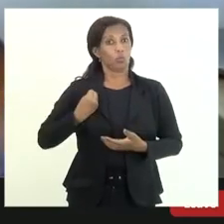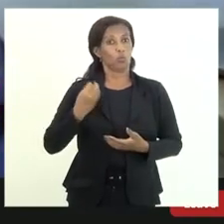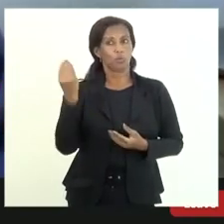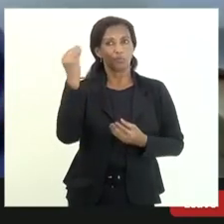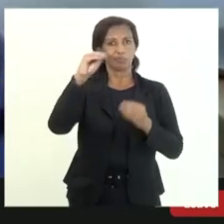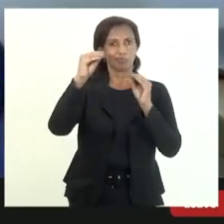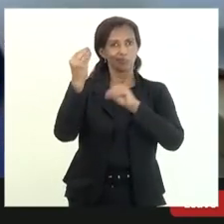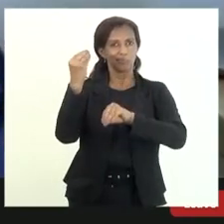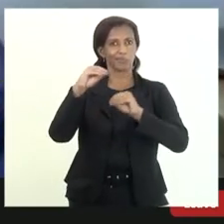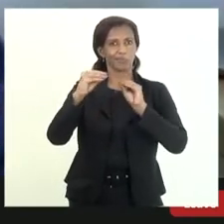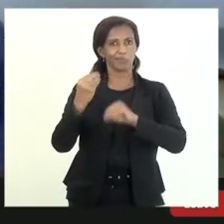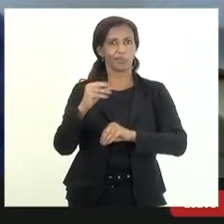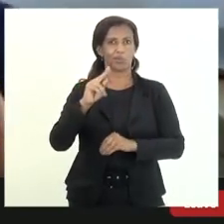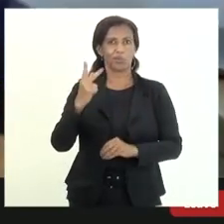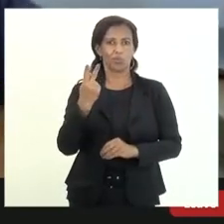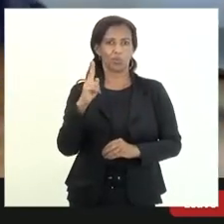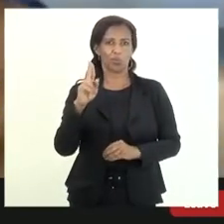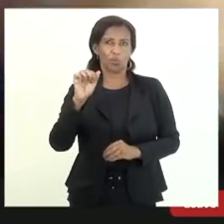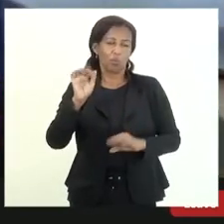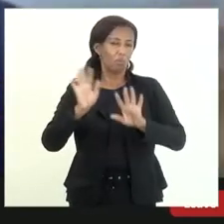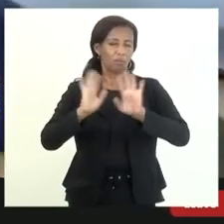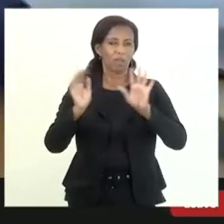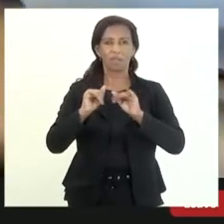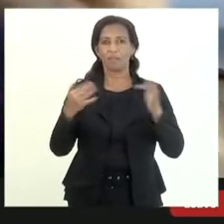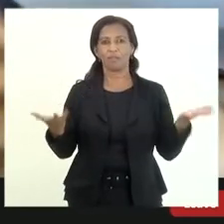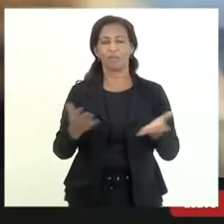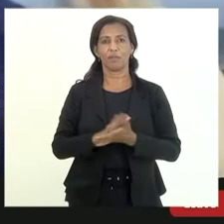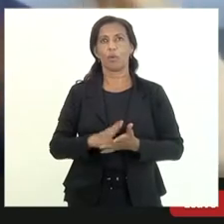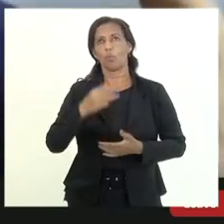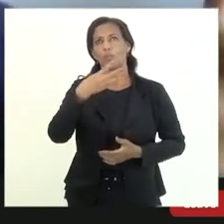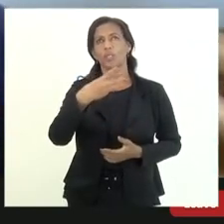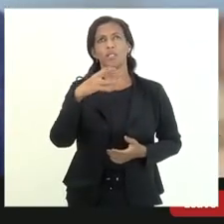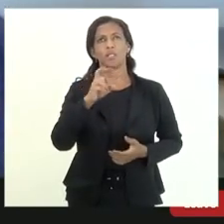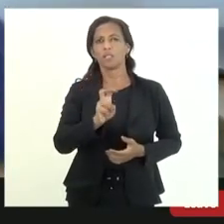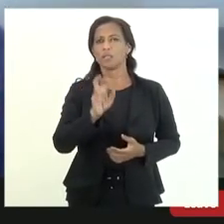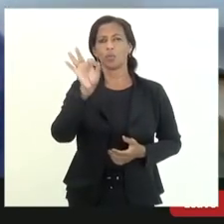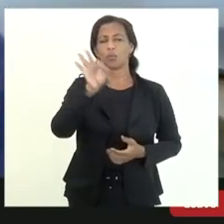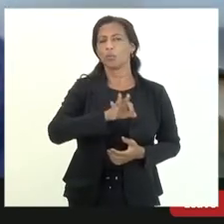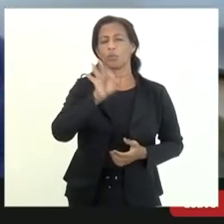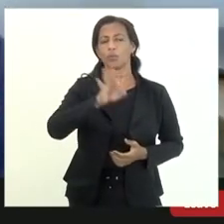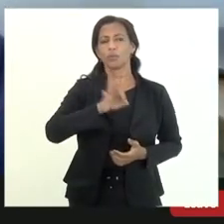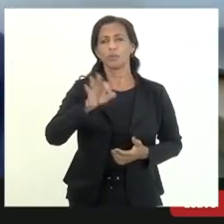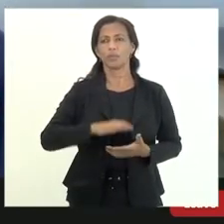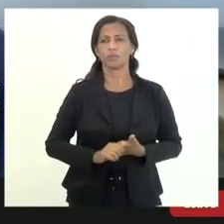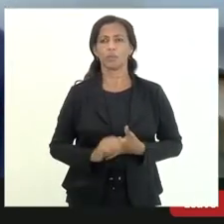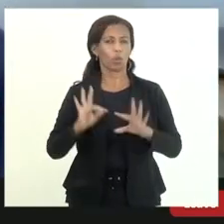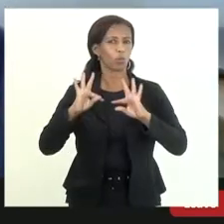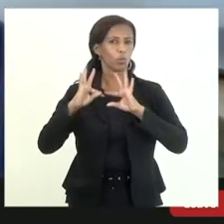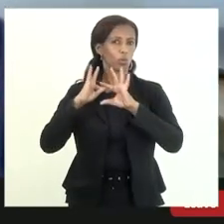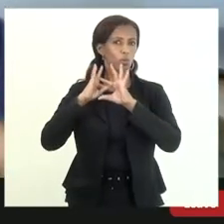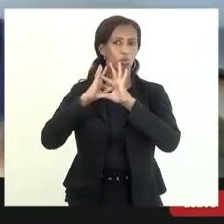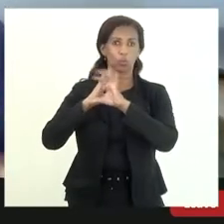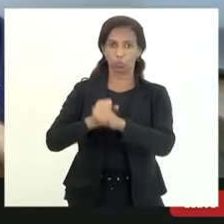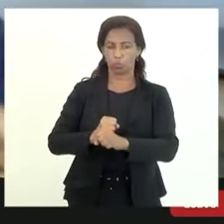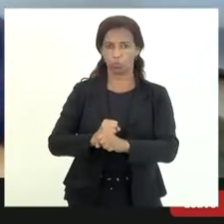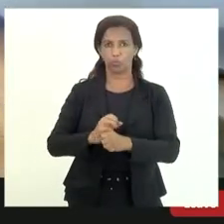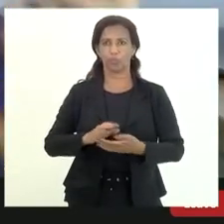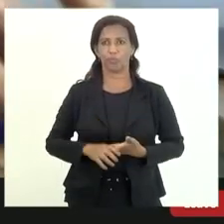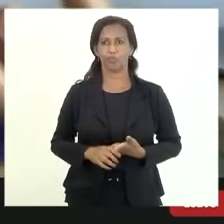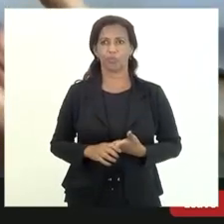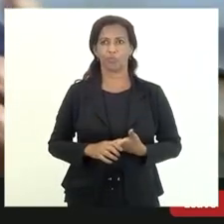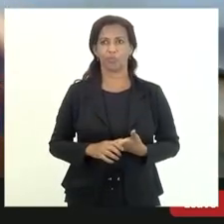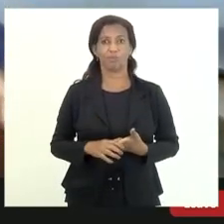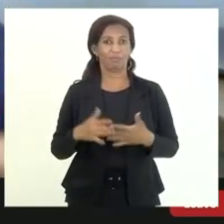doutor chegou a 39% mas enfim algo com 35% do total esse seria em